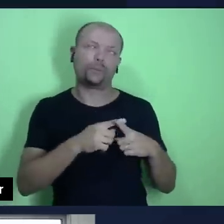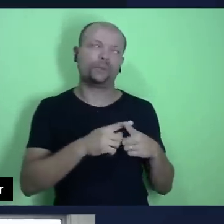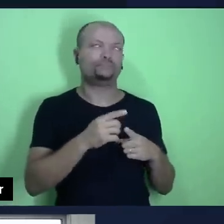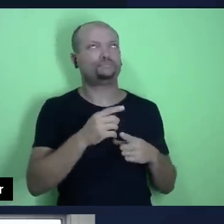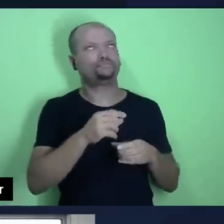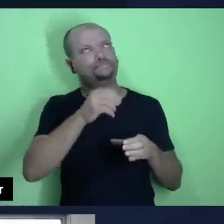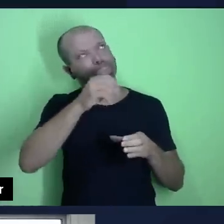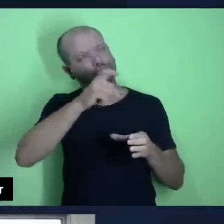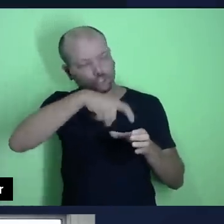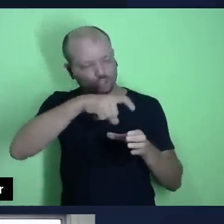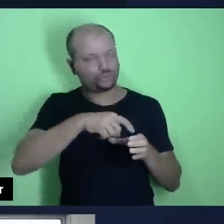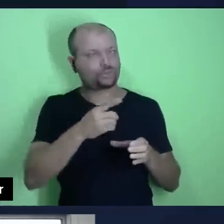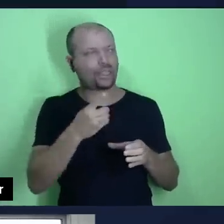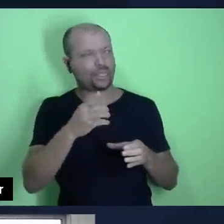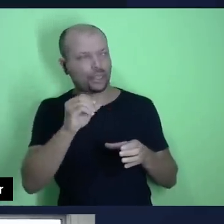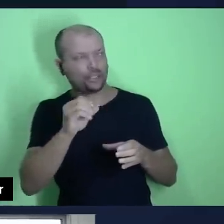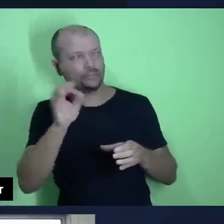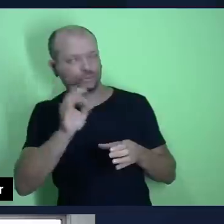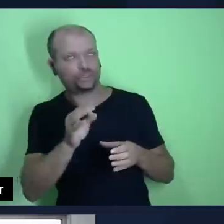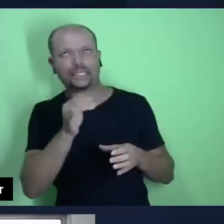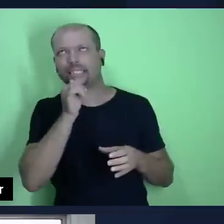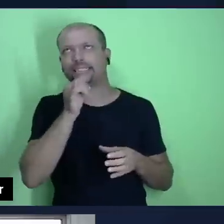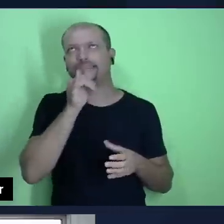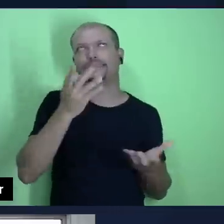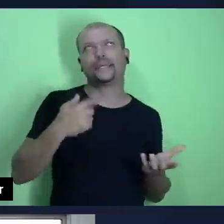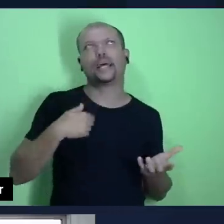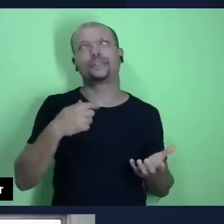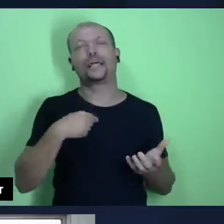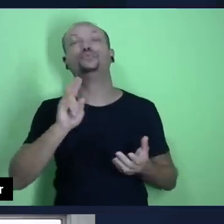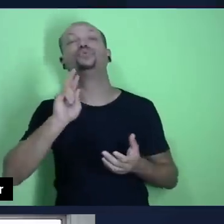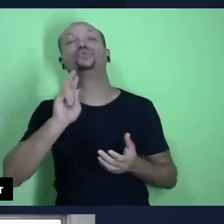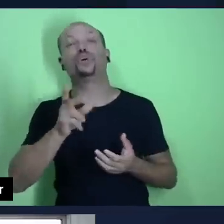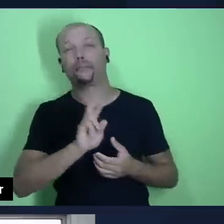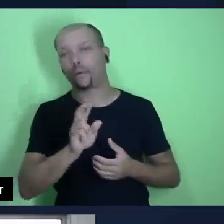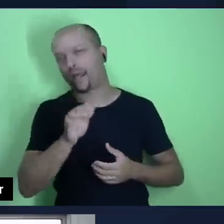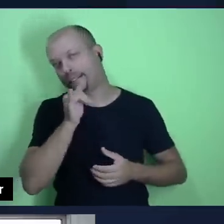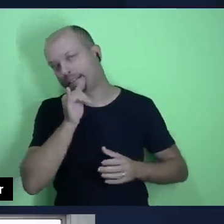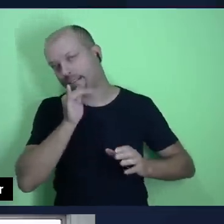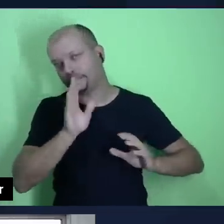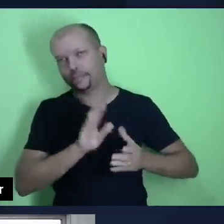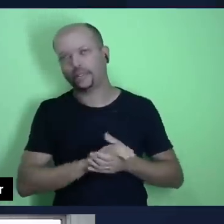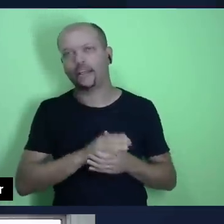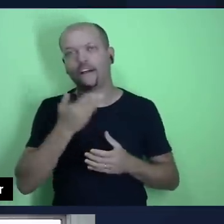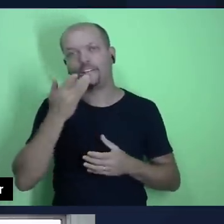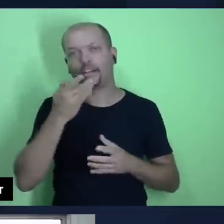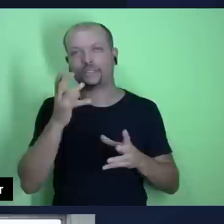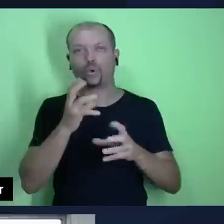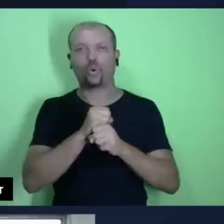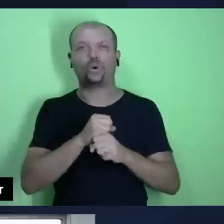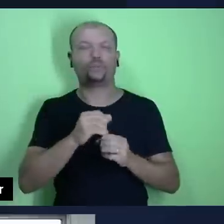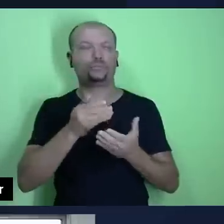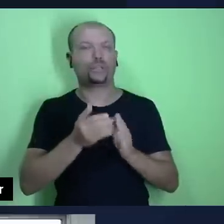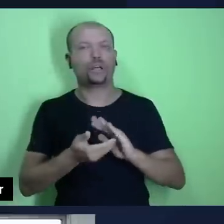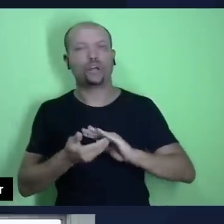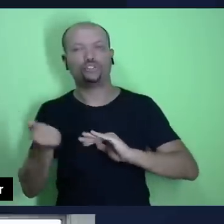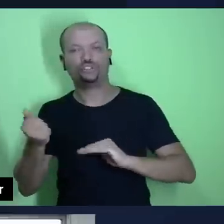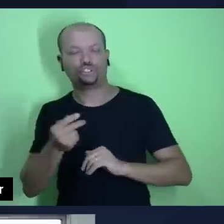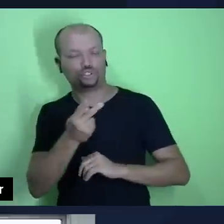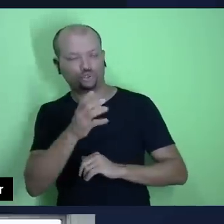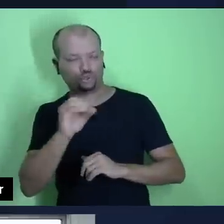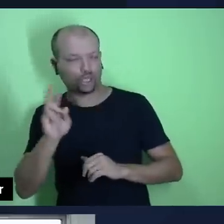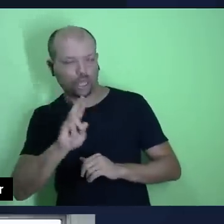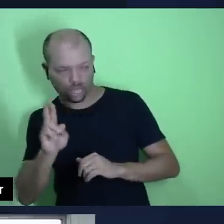imaginemos que eu receba um salário de dois mil reais, um exemplo, para facilitar a conta. Eu tiro lá os duzentos reais,